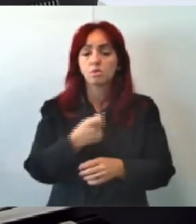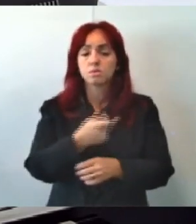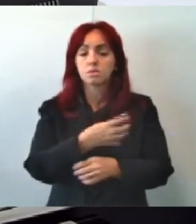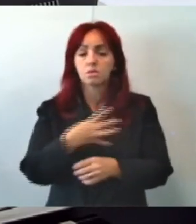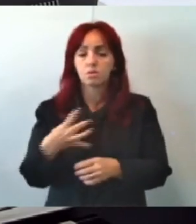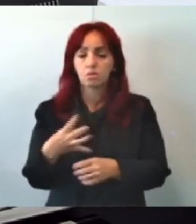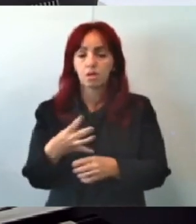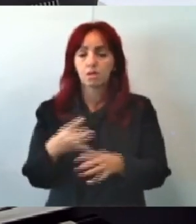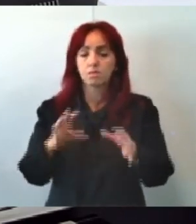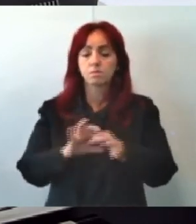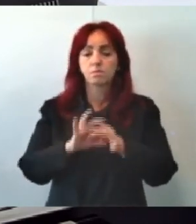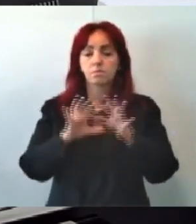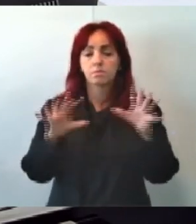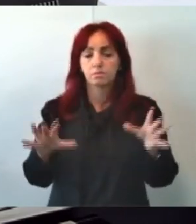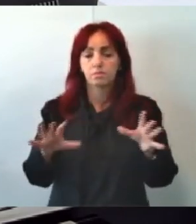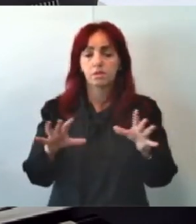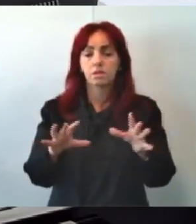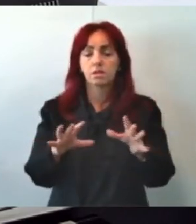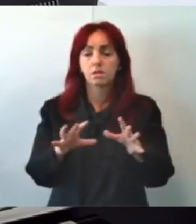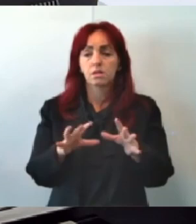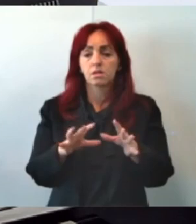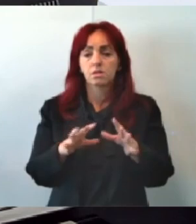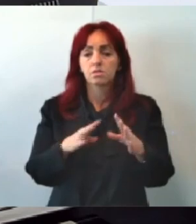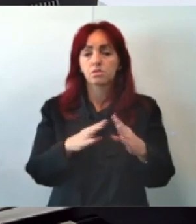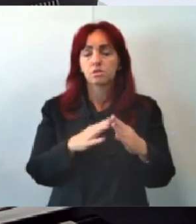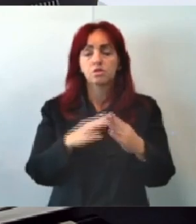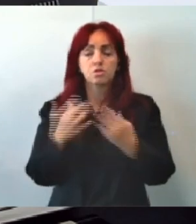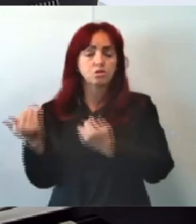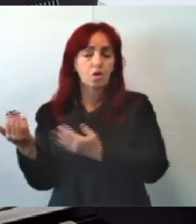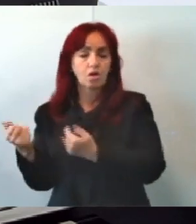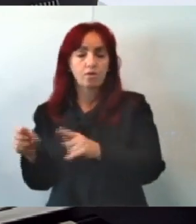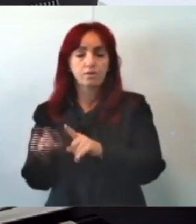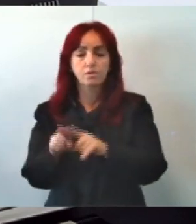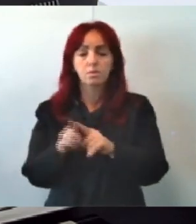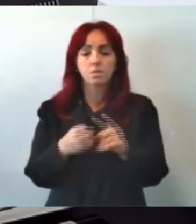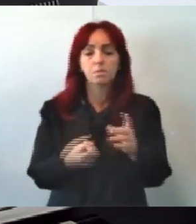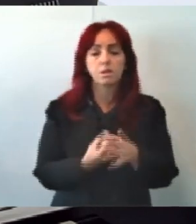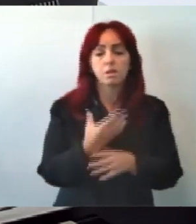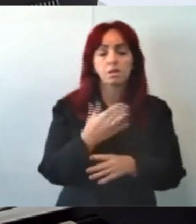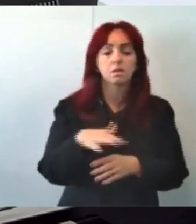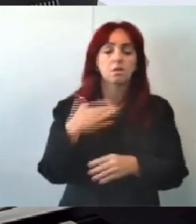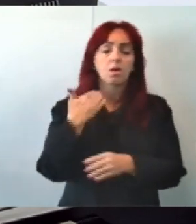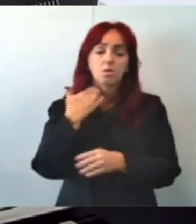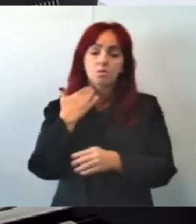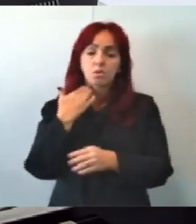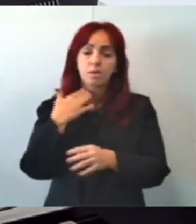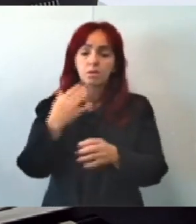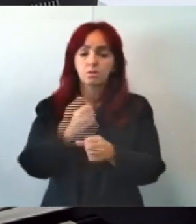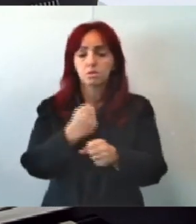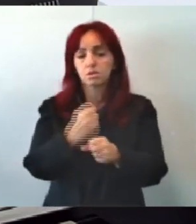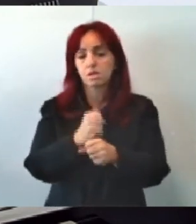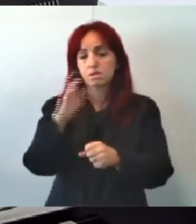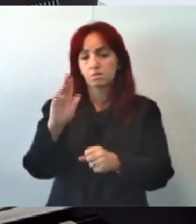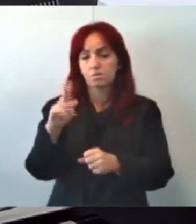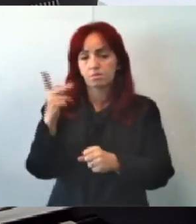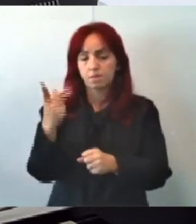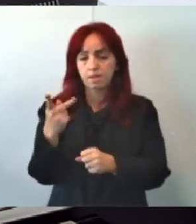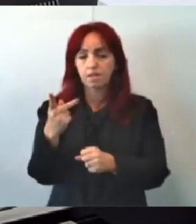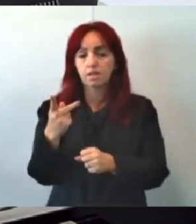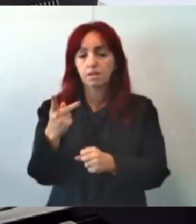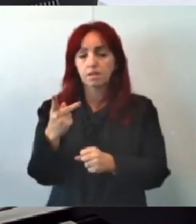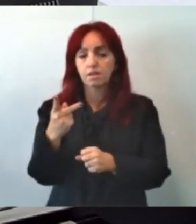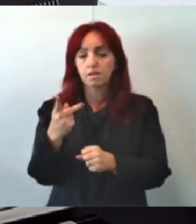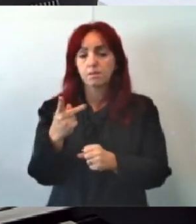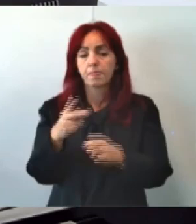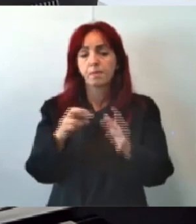Do índice De vulnerabilidade Juvenil E pela criação Do banco De dados Raciais Na cidade De Belo Horizonte Instituído Pelo requerimento De